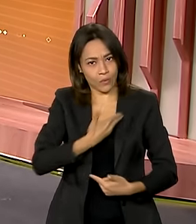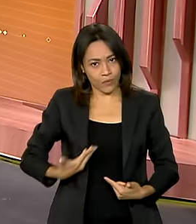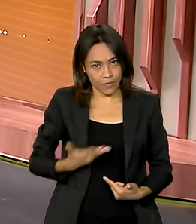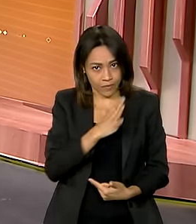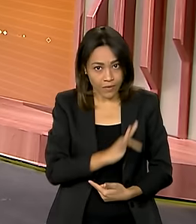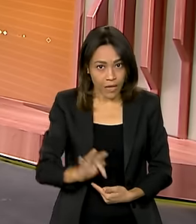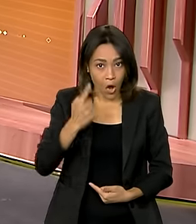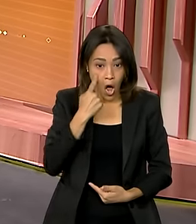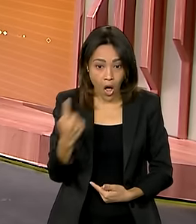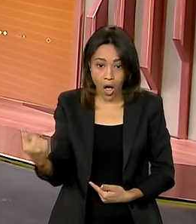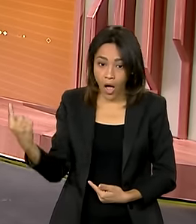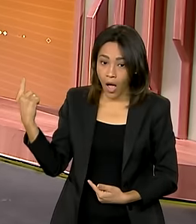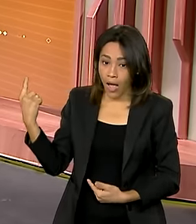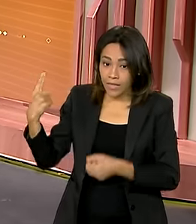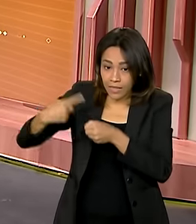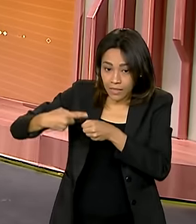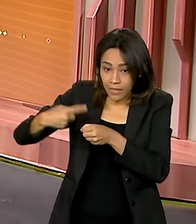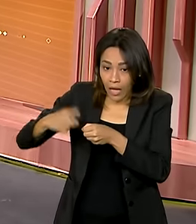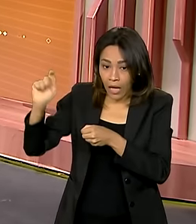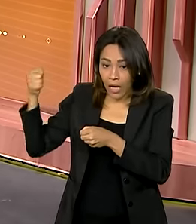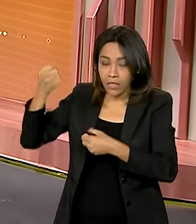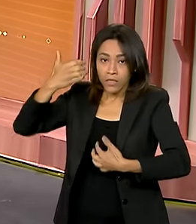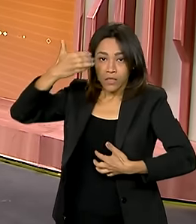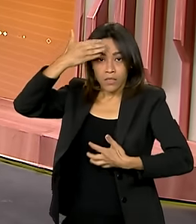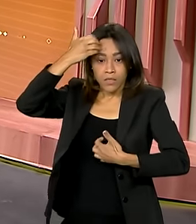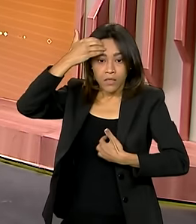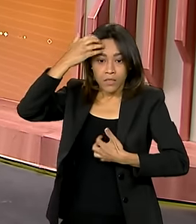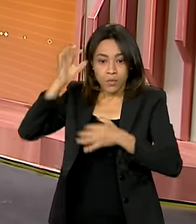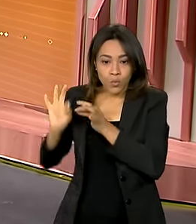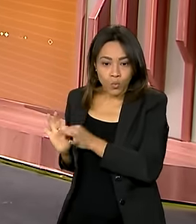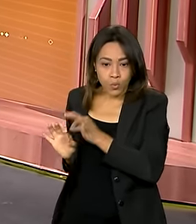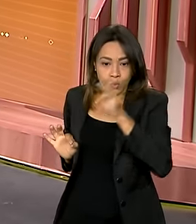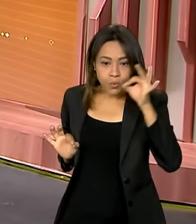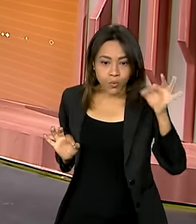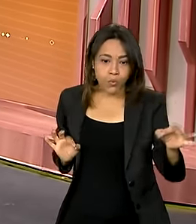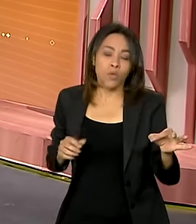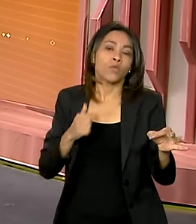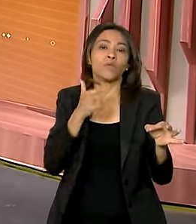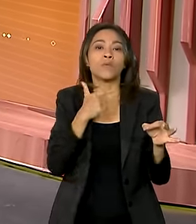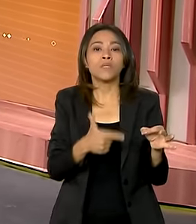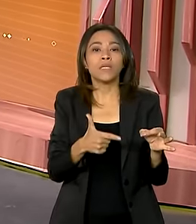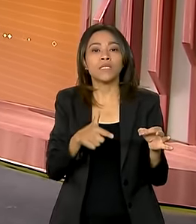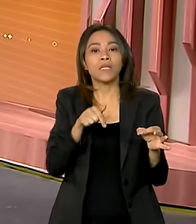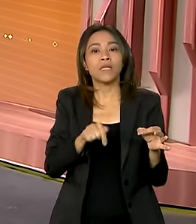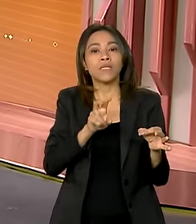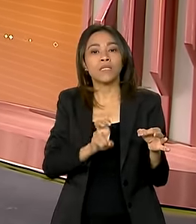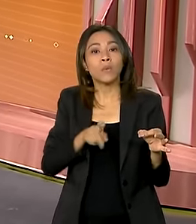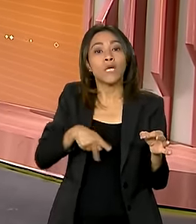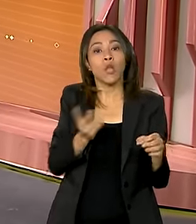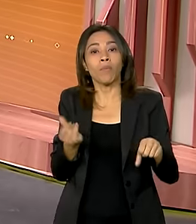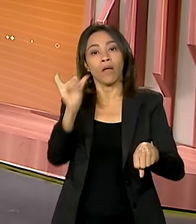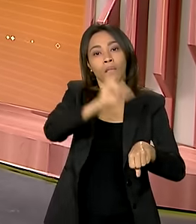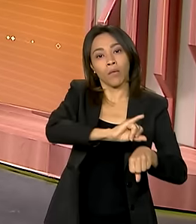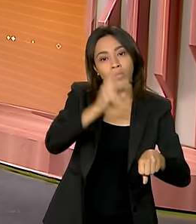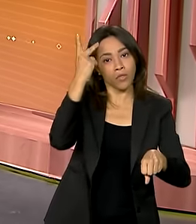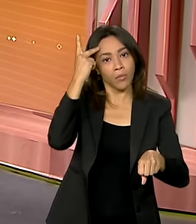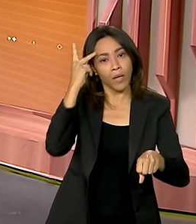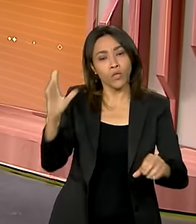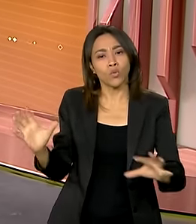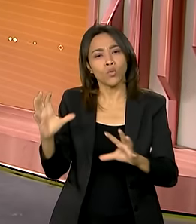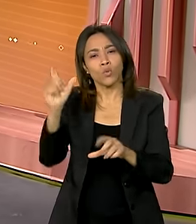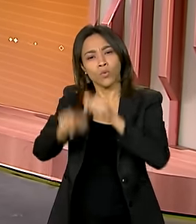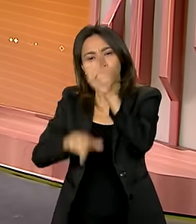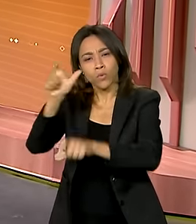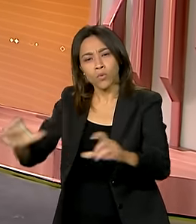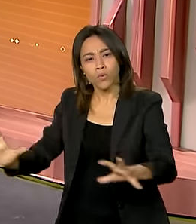Guariba, ela fica a cerca de 275 quilômetros de São Paulo, tem uma população de quase 37.500